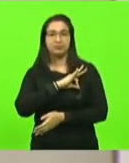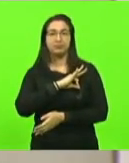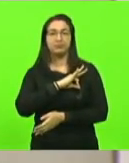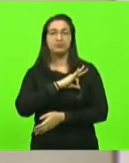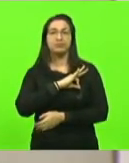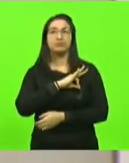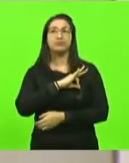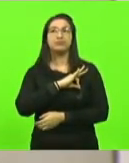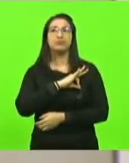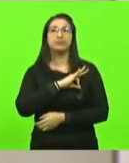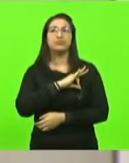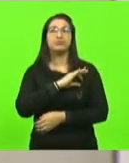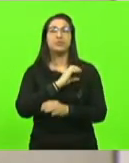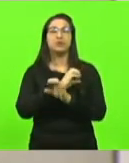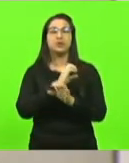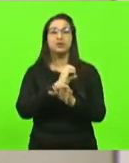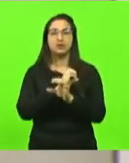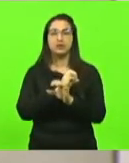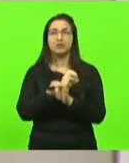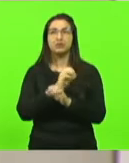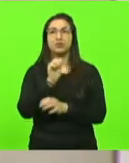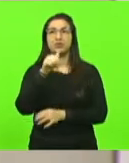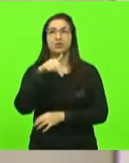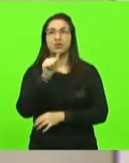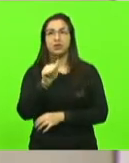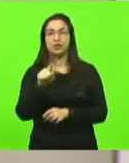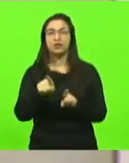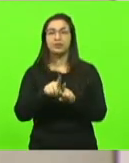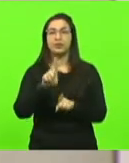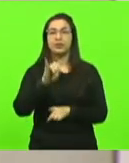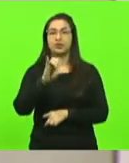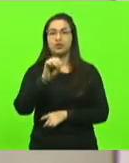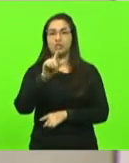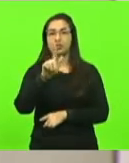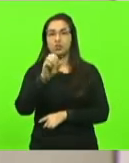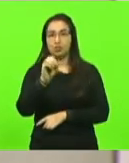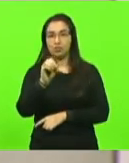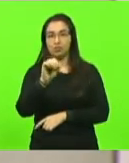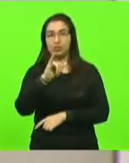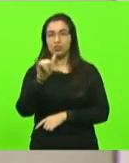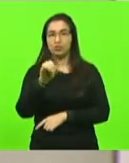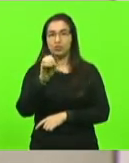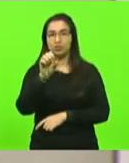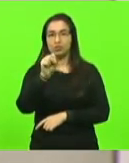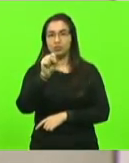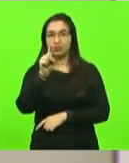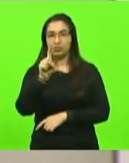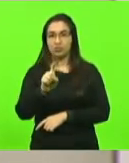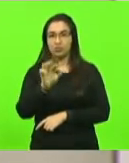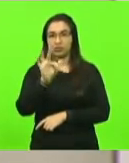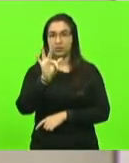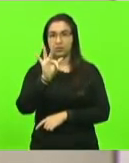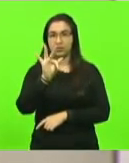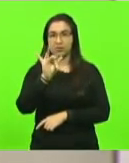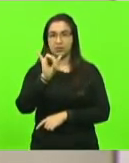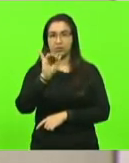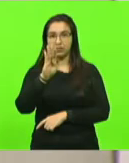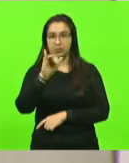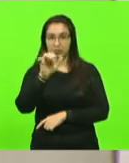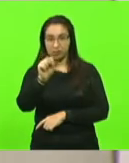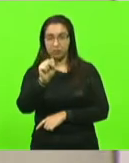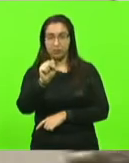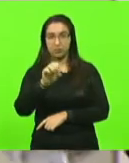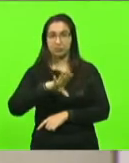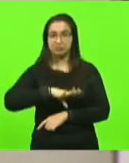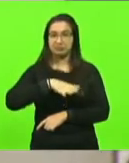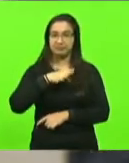Gustavo Figueiró Balde e Diogo José Tibis. Pelo ato de coragem,